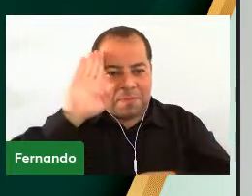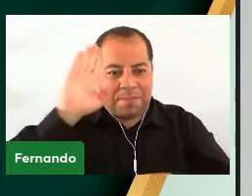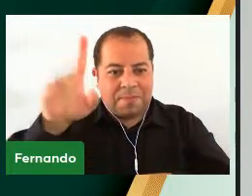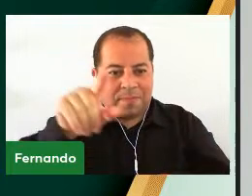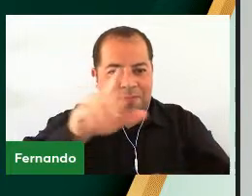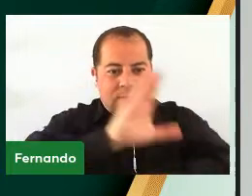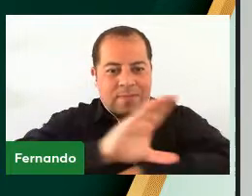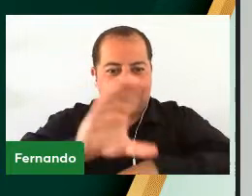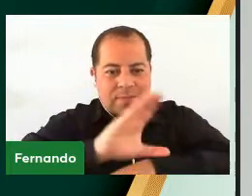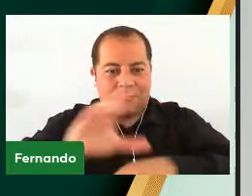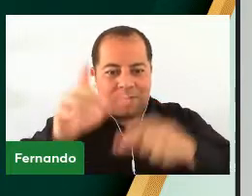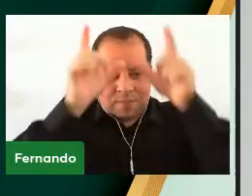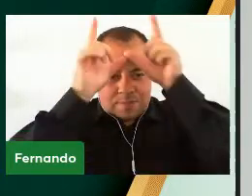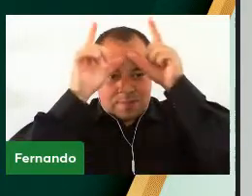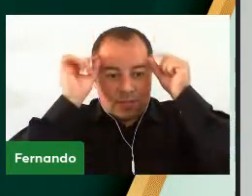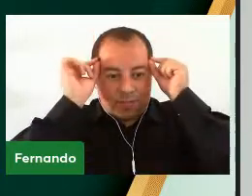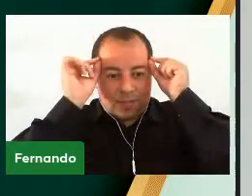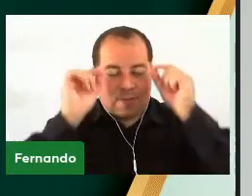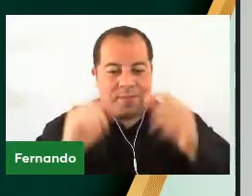Farmácia.